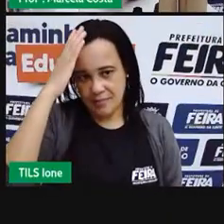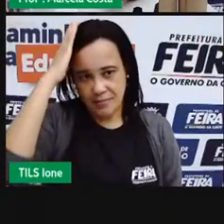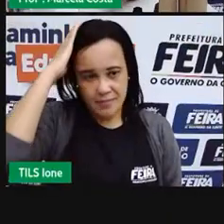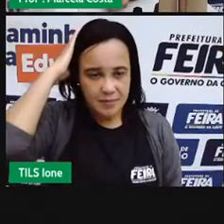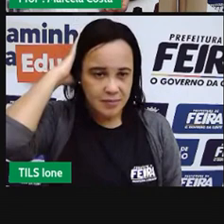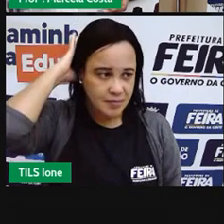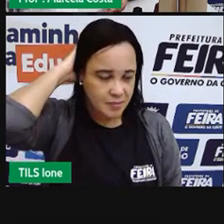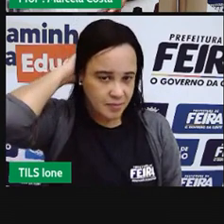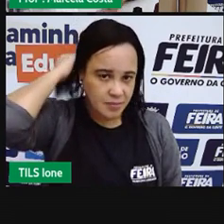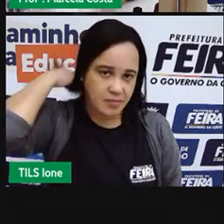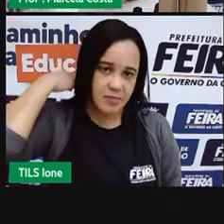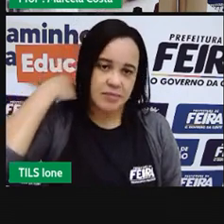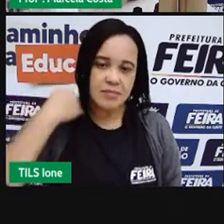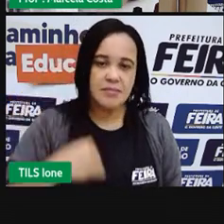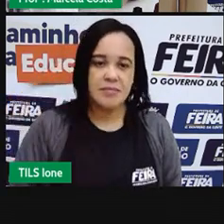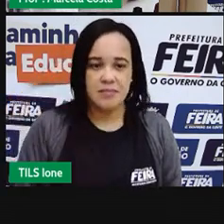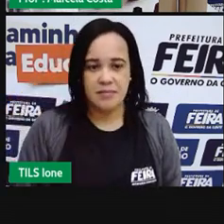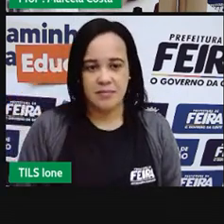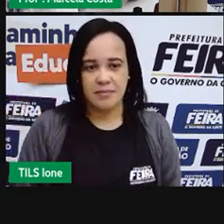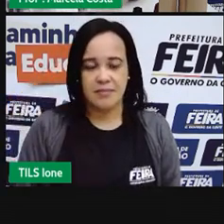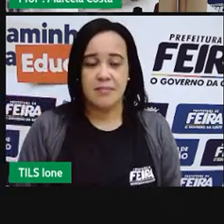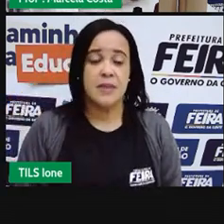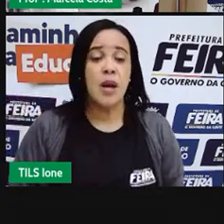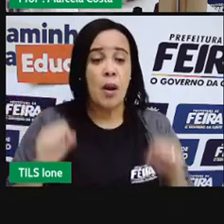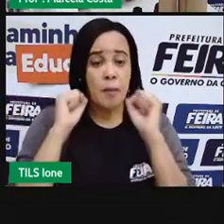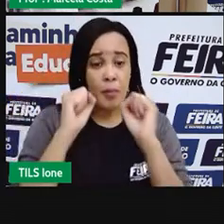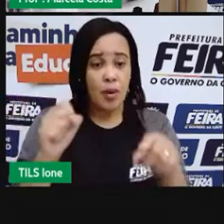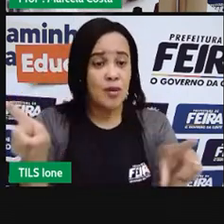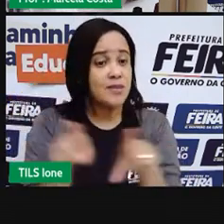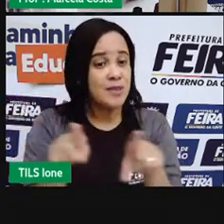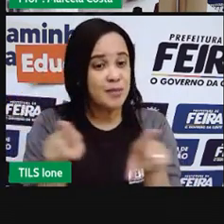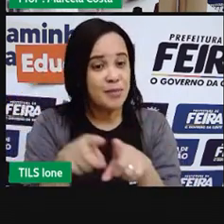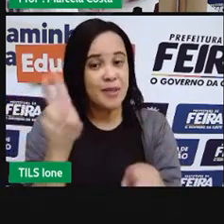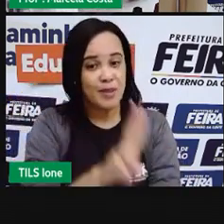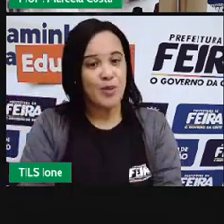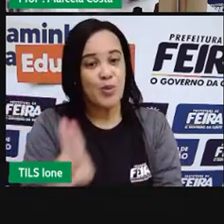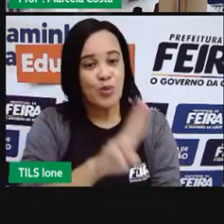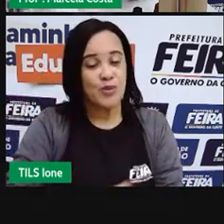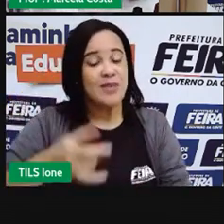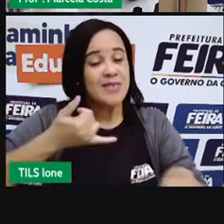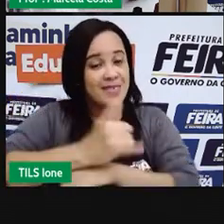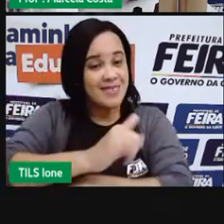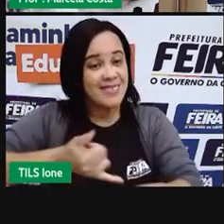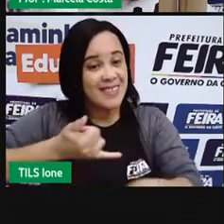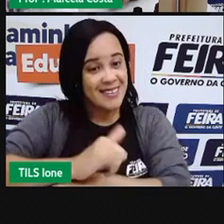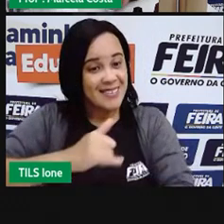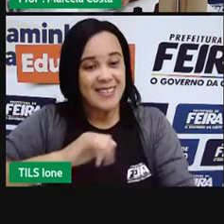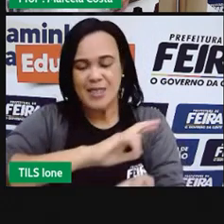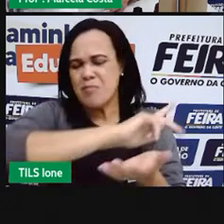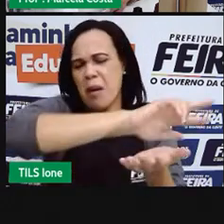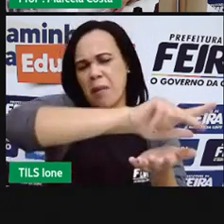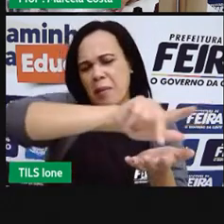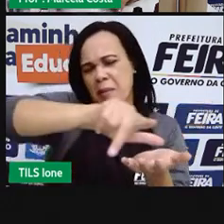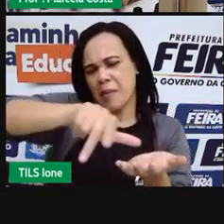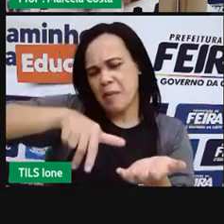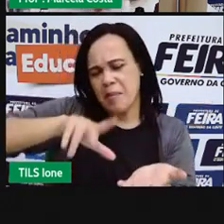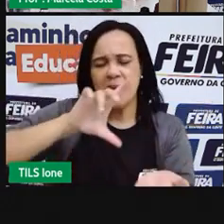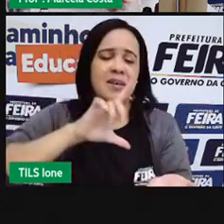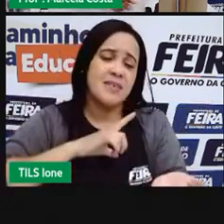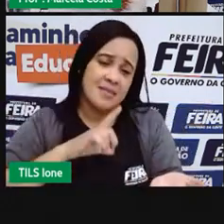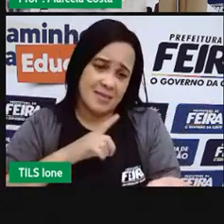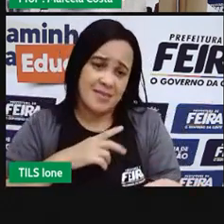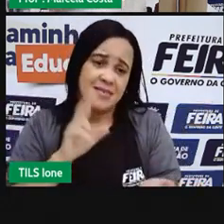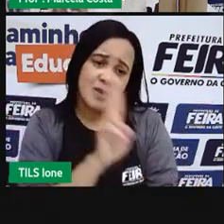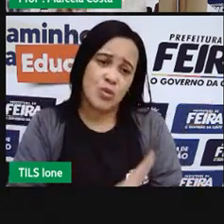dos objetos, a gente pode utilizar outras estratégias pra contar uma história. A gente pode